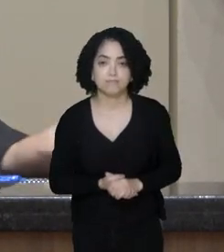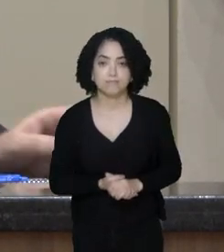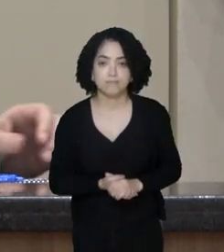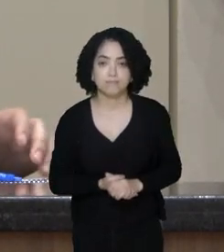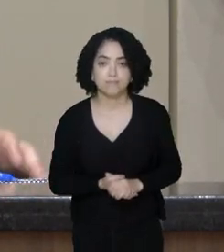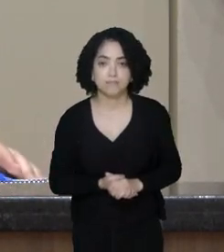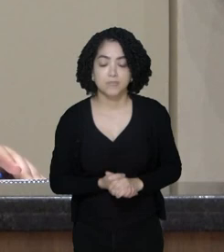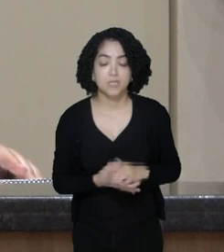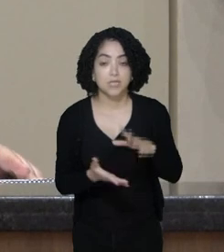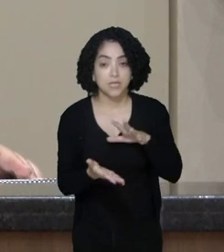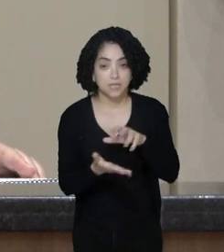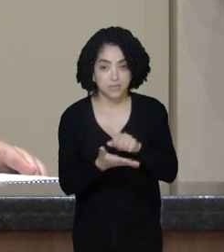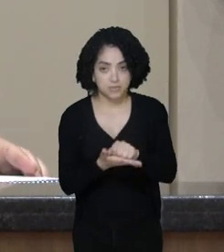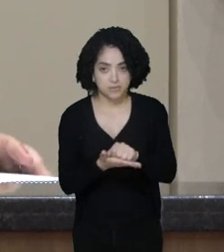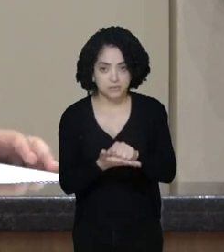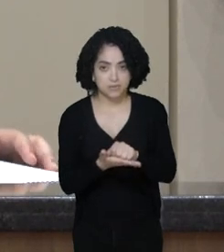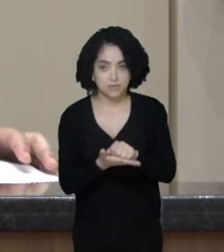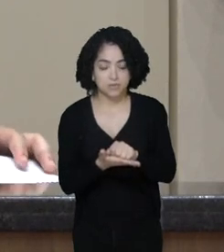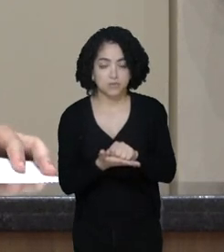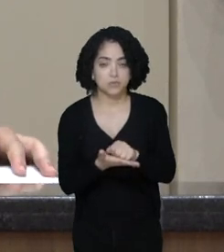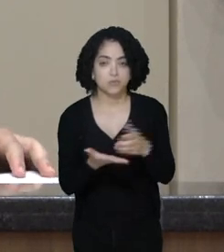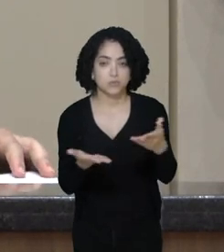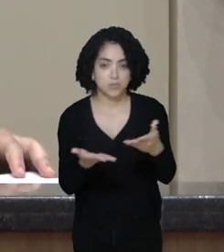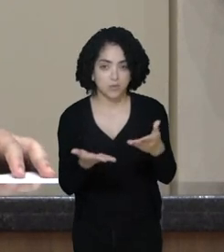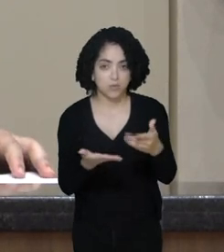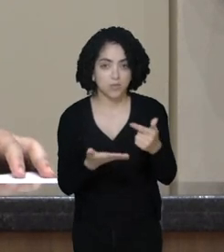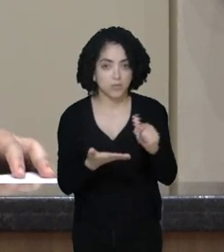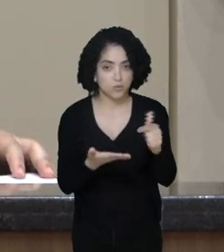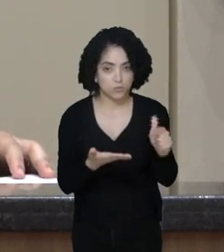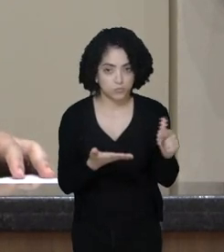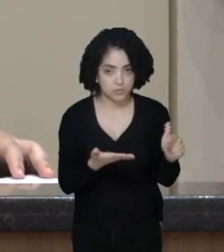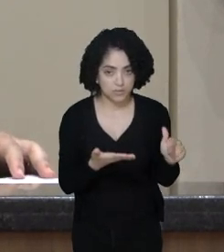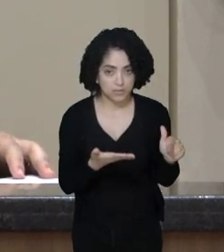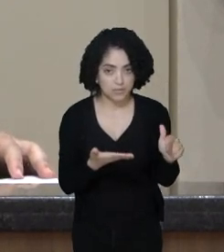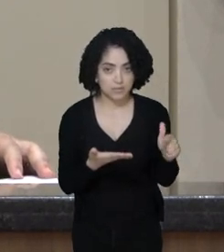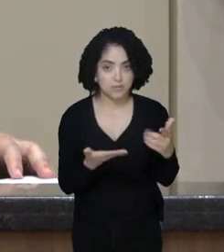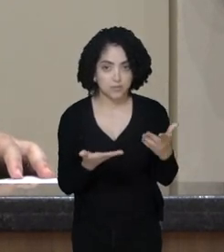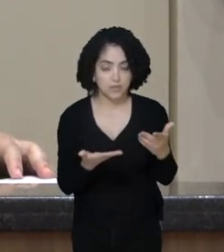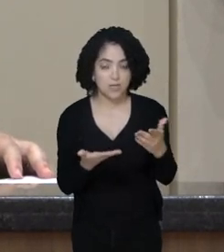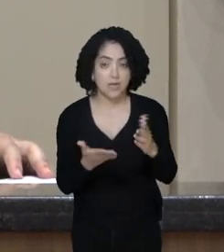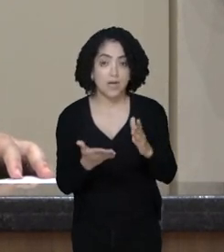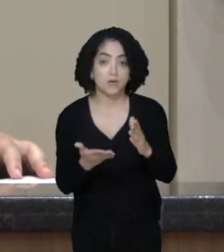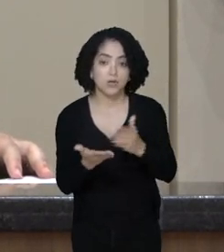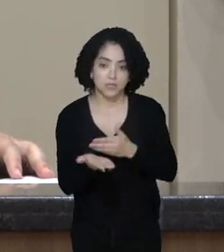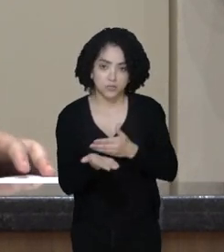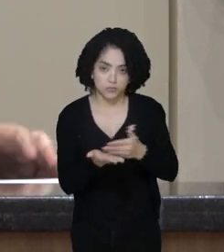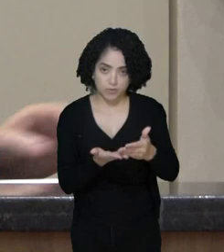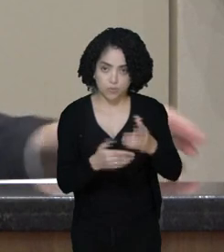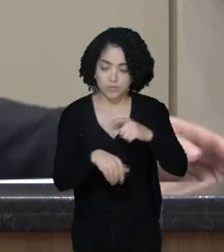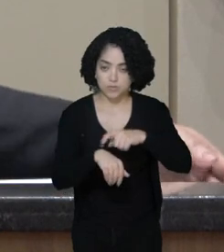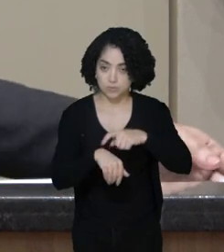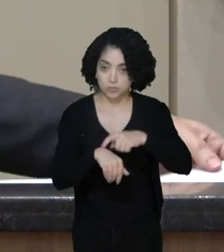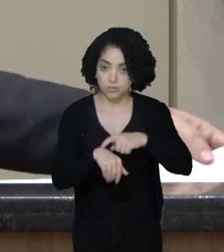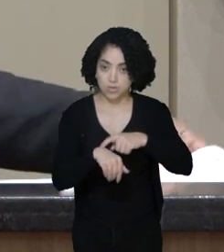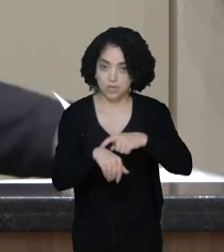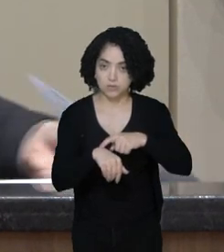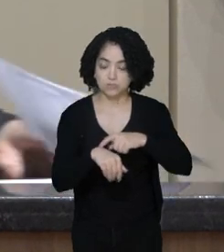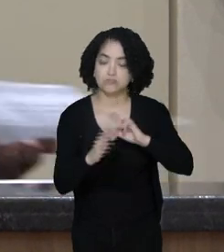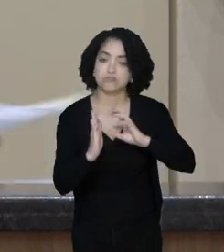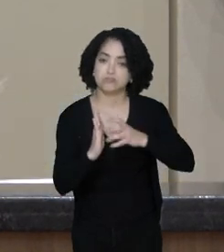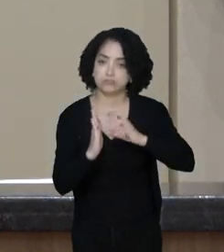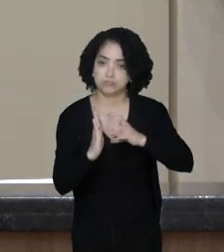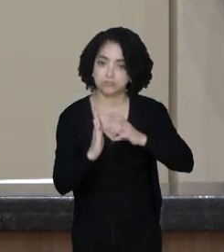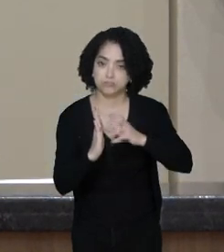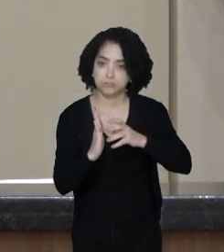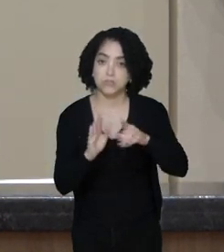Não havendo mais oradores inscritos e com relação ao... Nós já passaremos ao horário dos partidos políticos, mas também